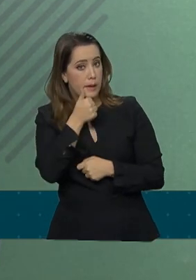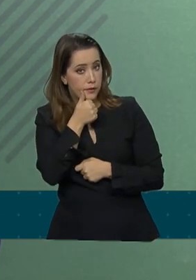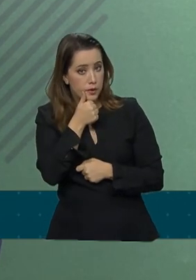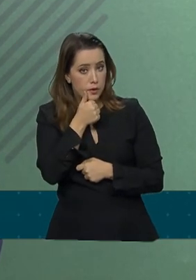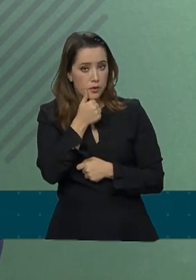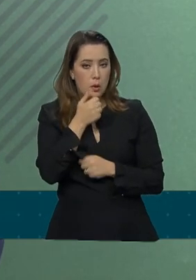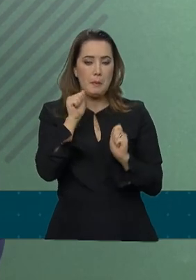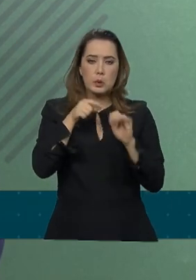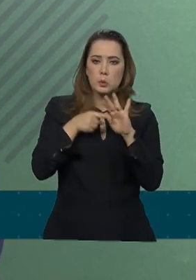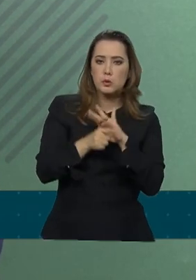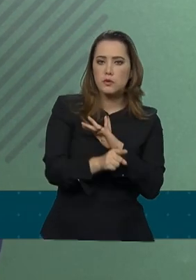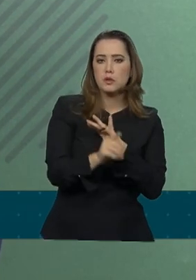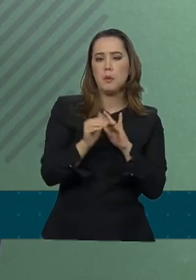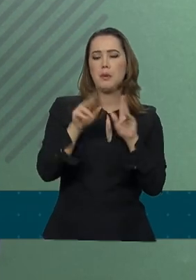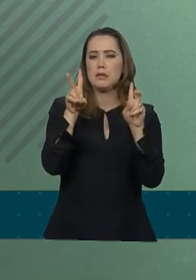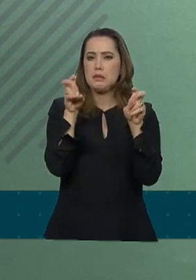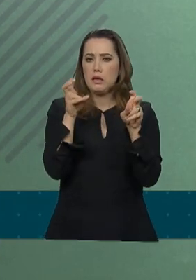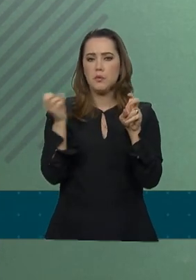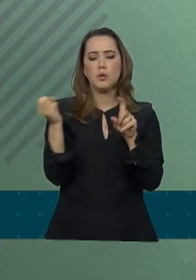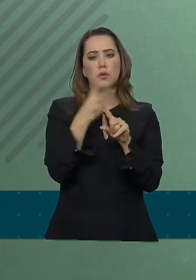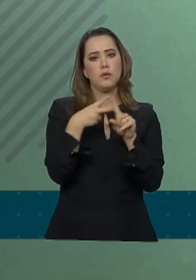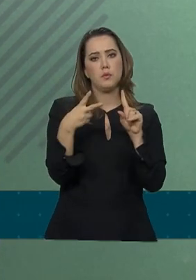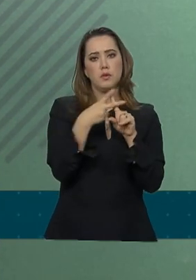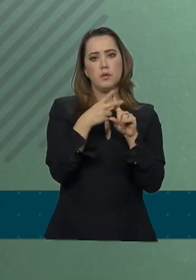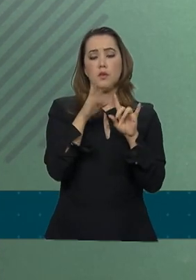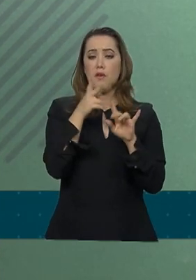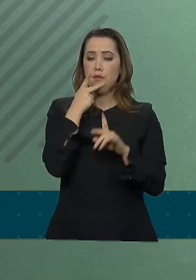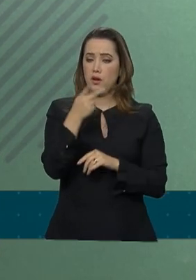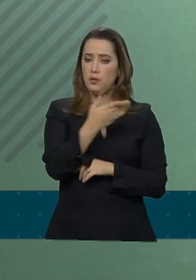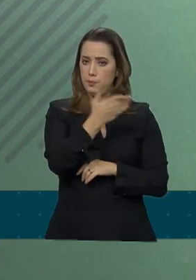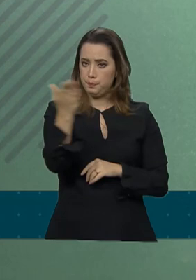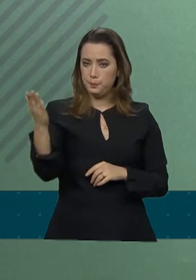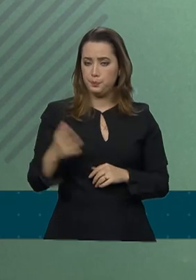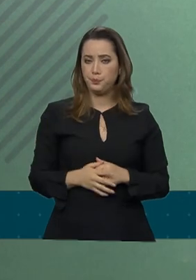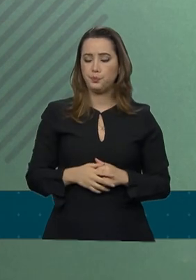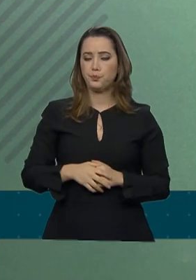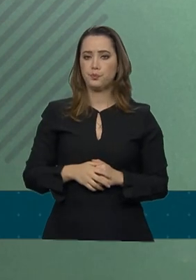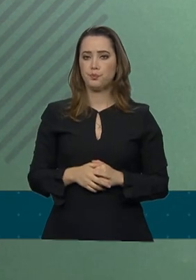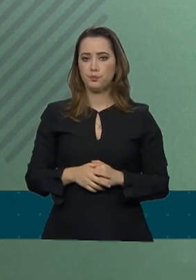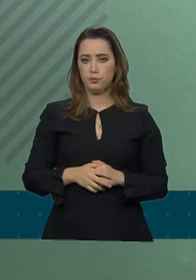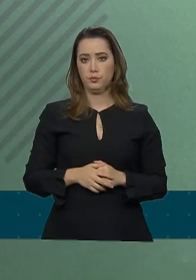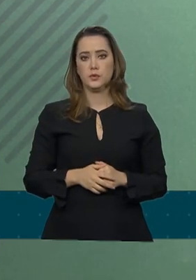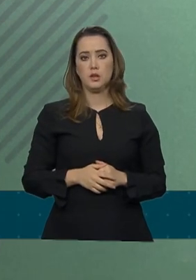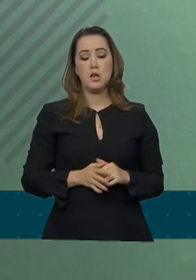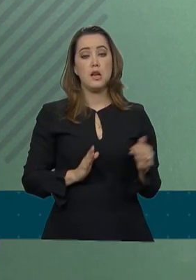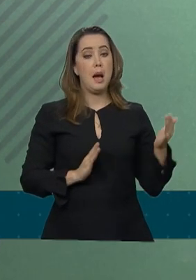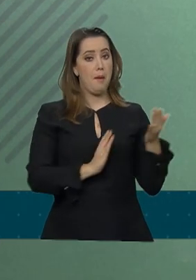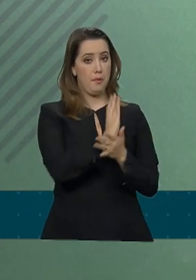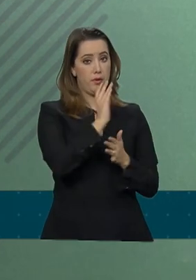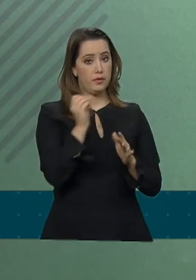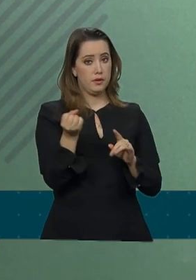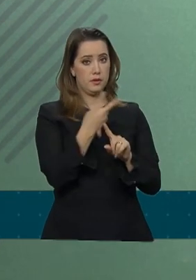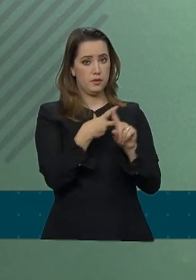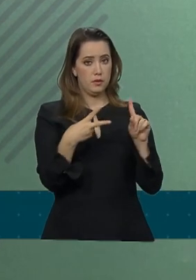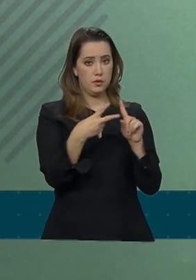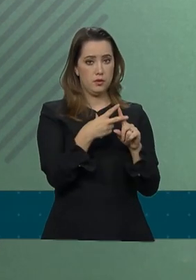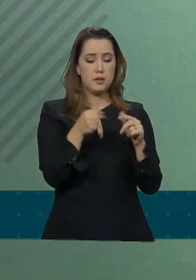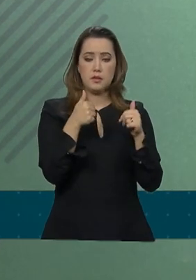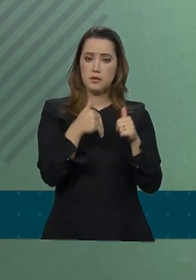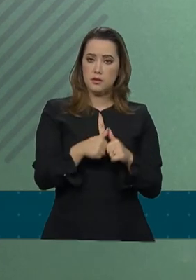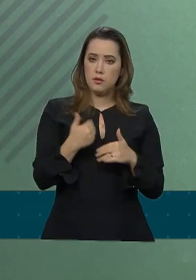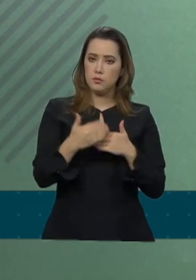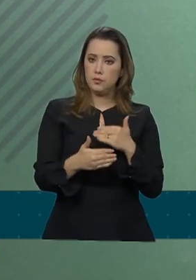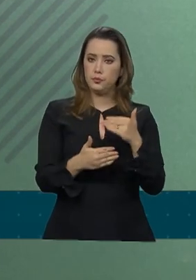aprofundar-me um pouco mais no tema Nova Previdência, dizendo-lhes, o processo de aprovação da Nova Previdência está